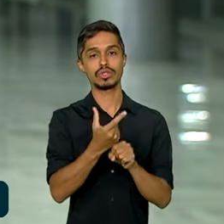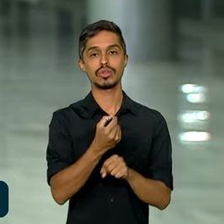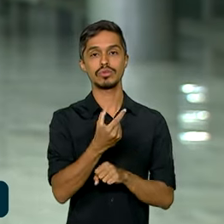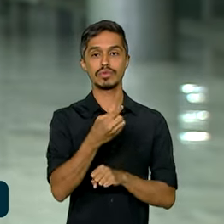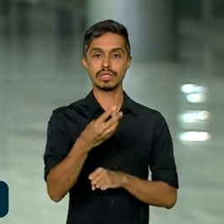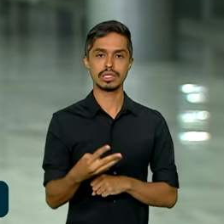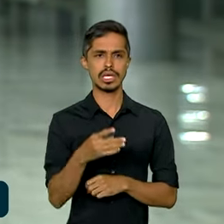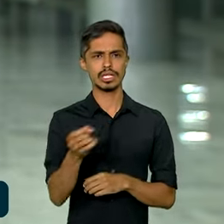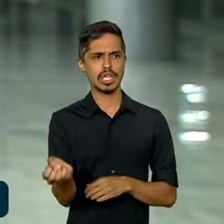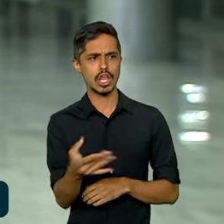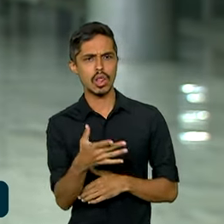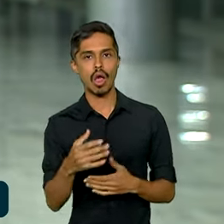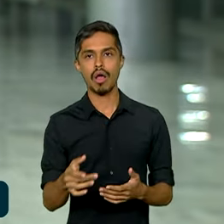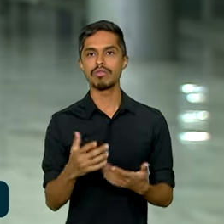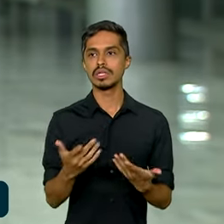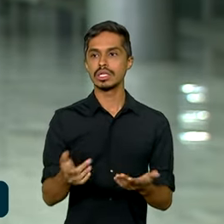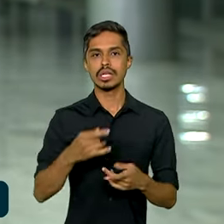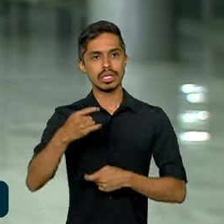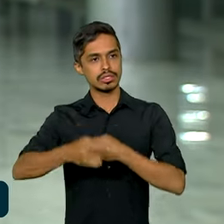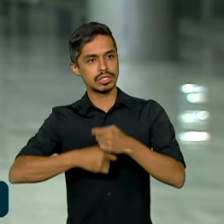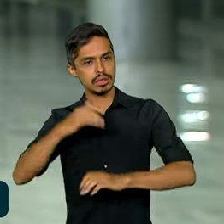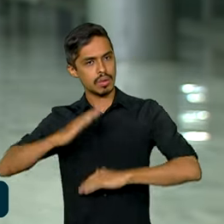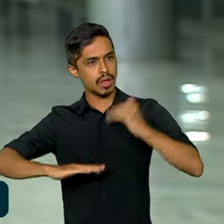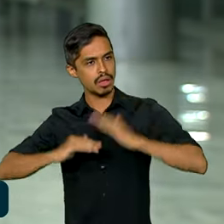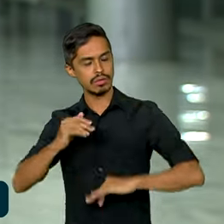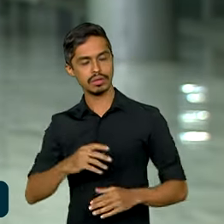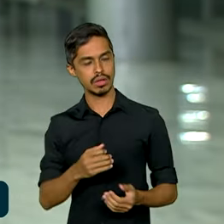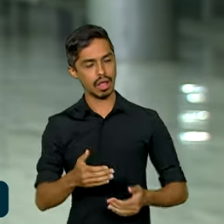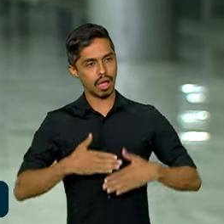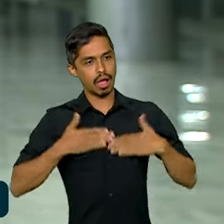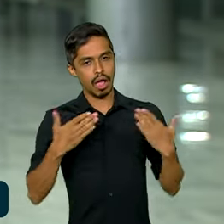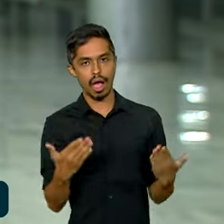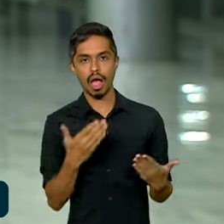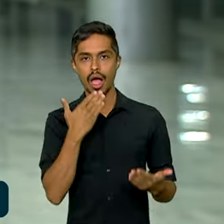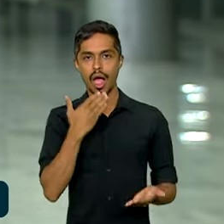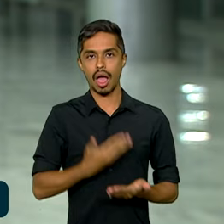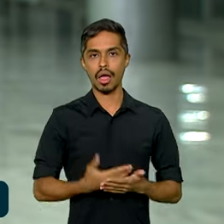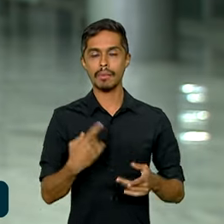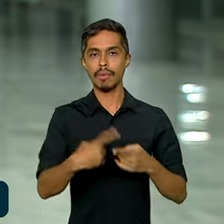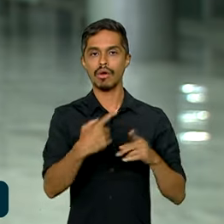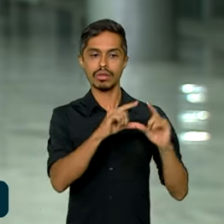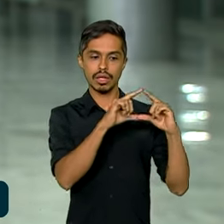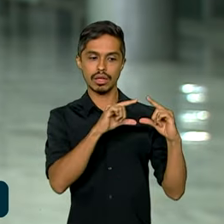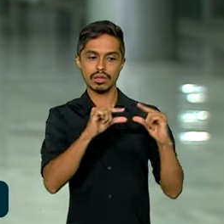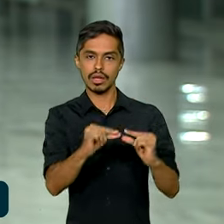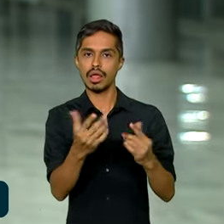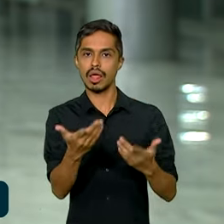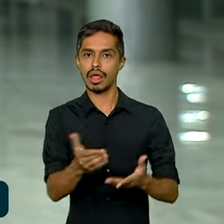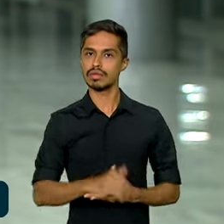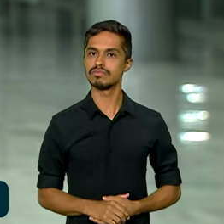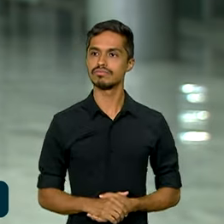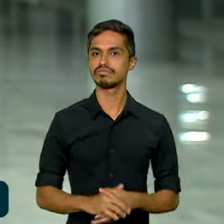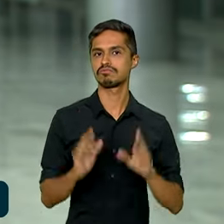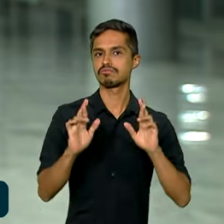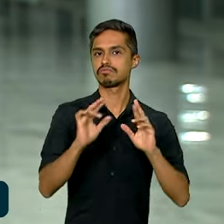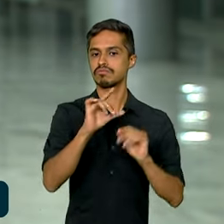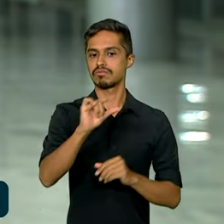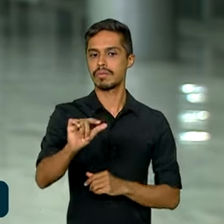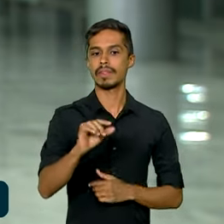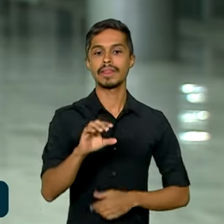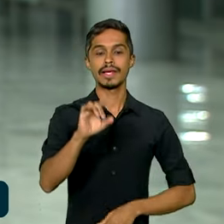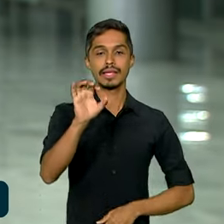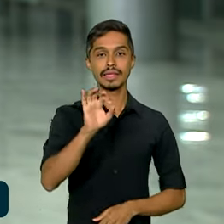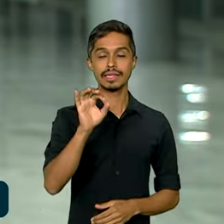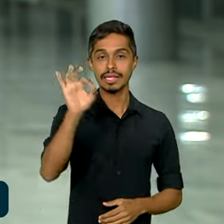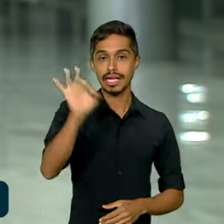resultado surpreendeu analistas do mercado financeiro e ficou abaixo das estimativas. A taxa de 0